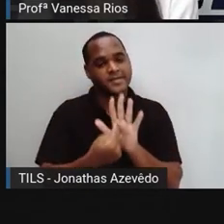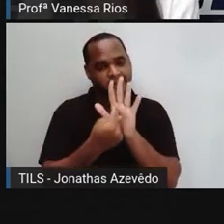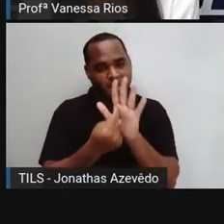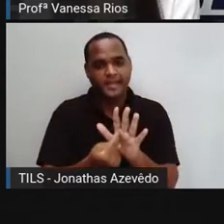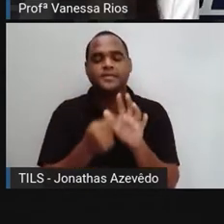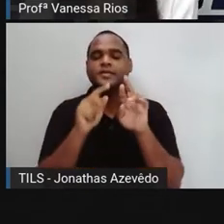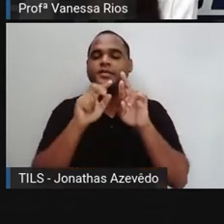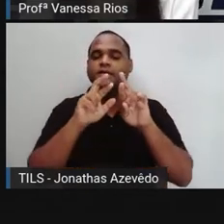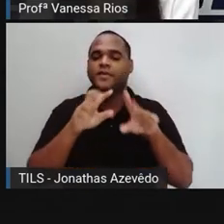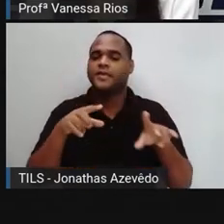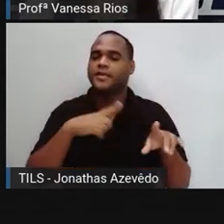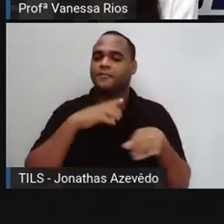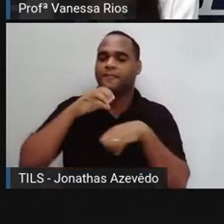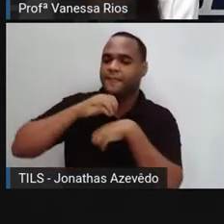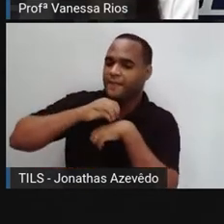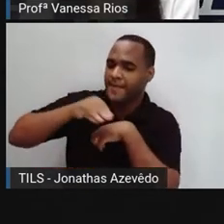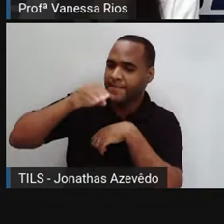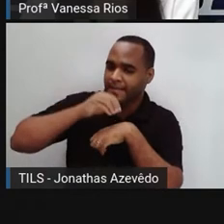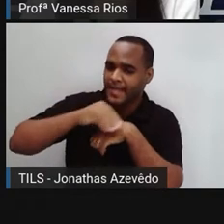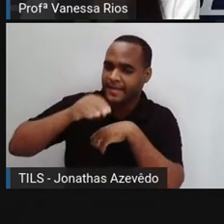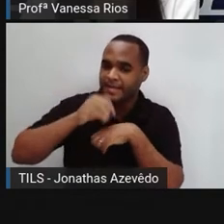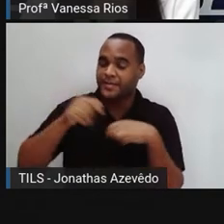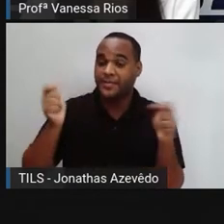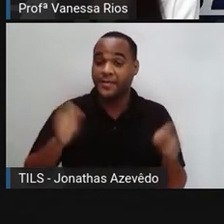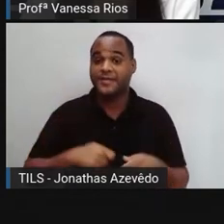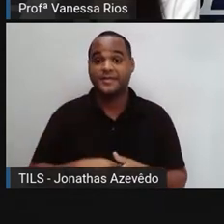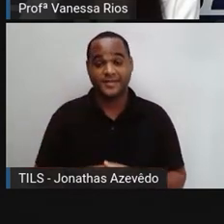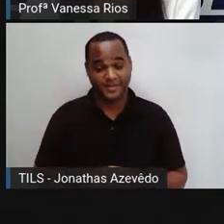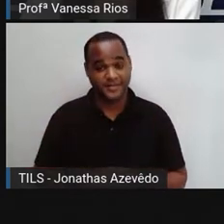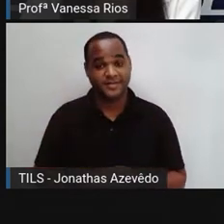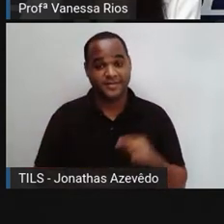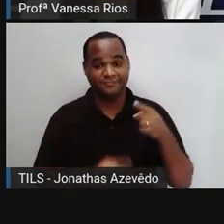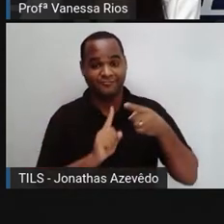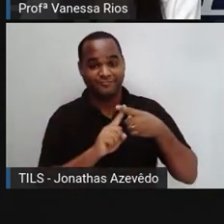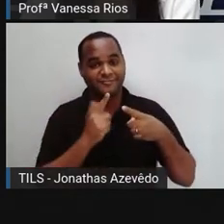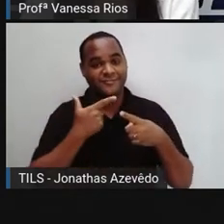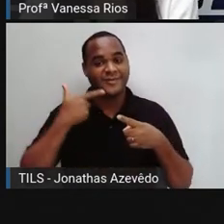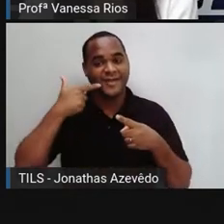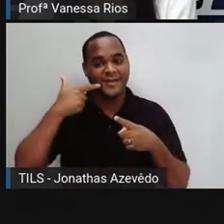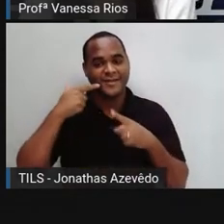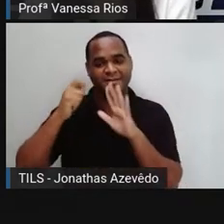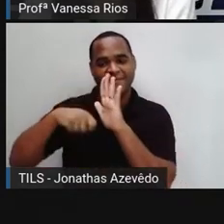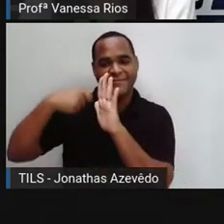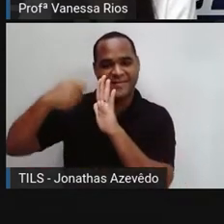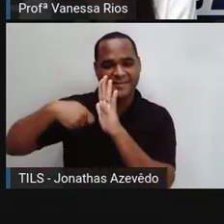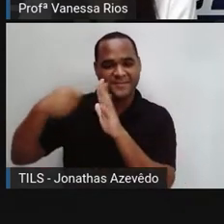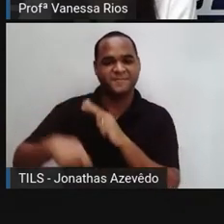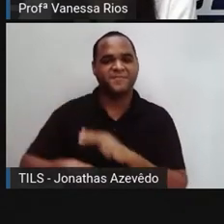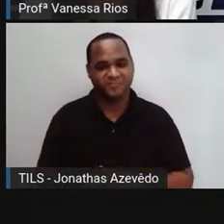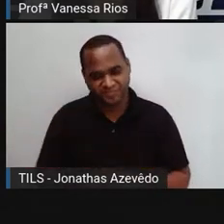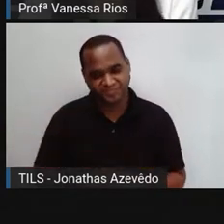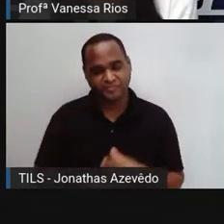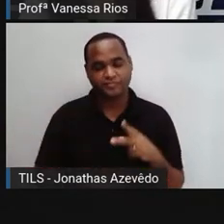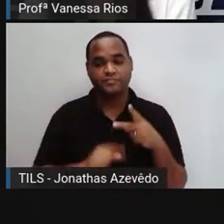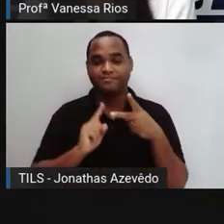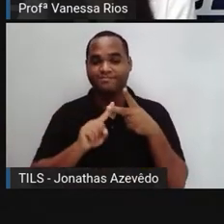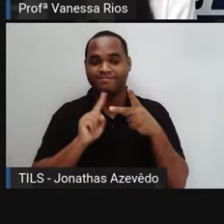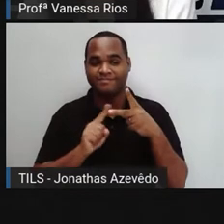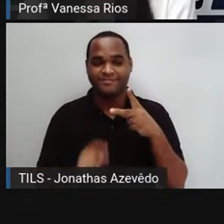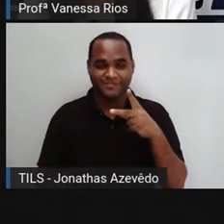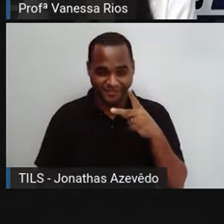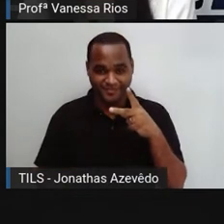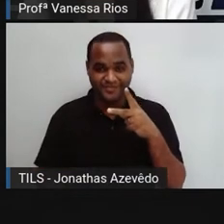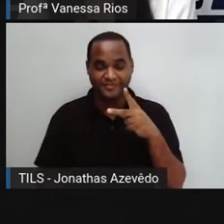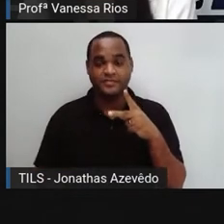passar informações. Então, na primeira placa tem ali, sorria, você está sendo filmado. E na outra